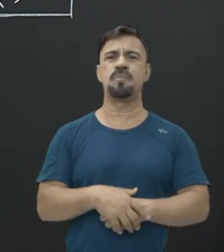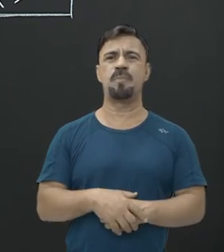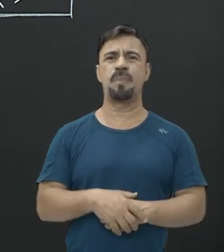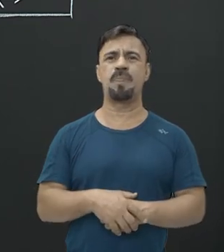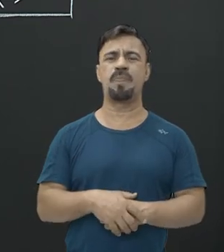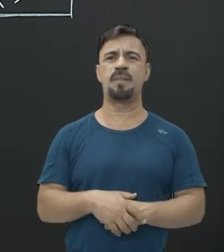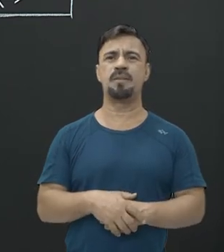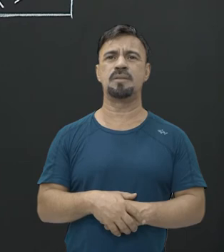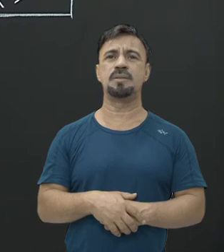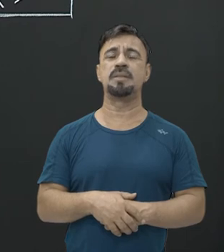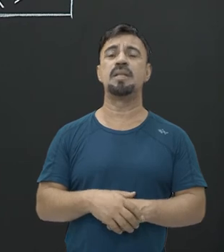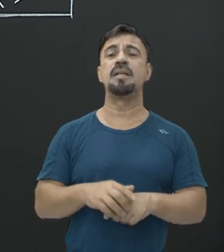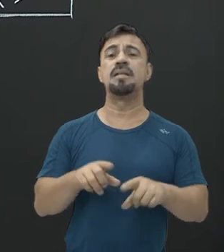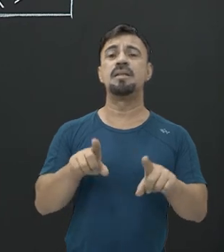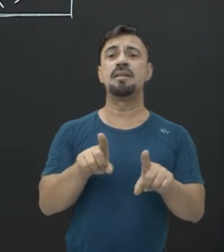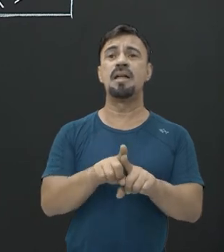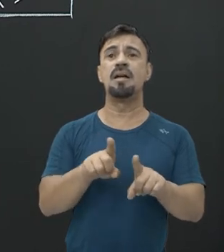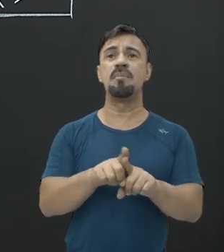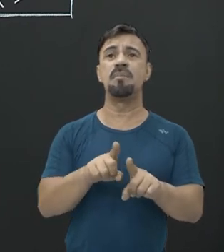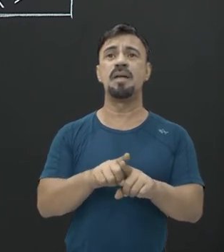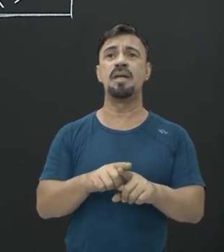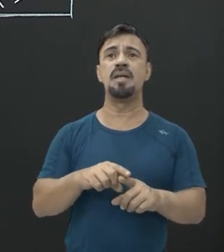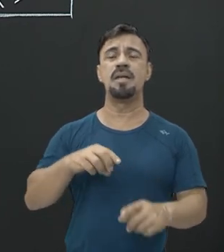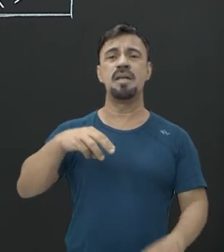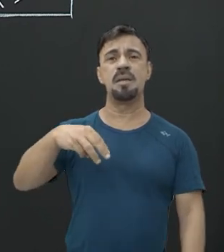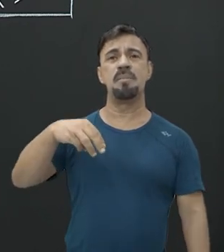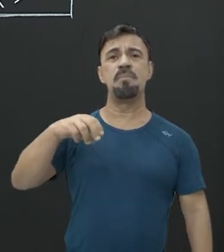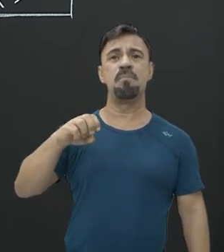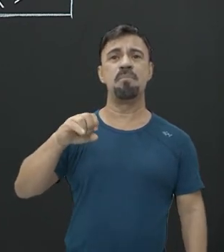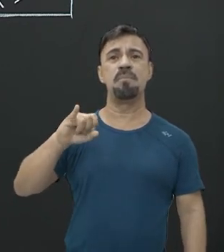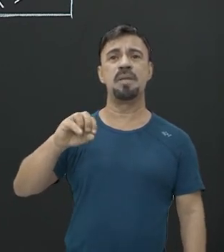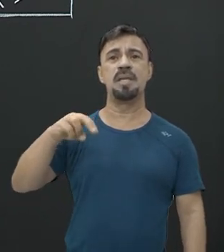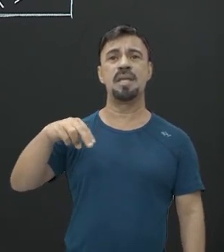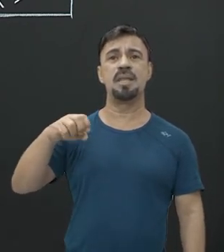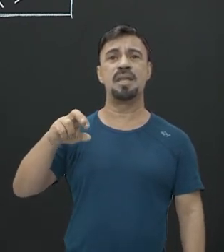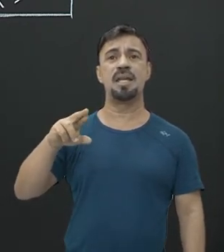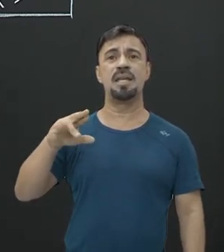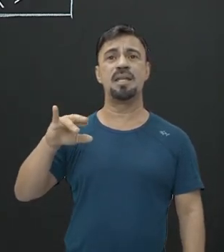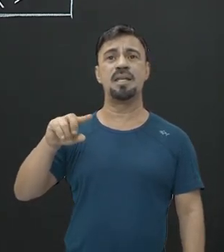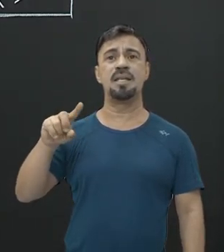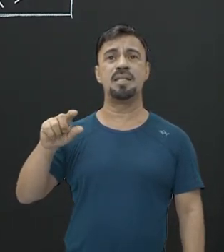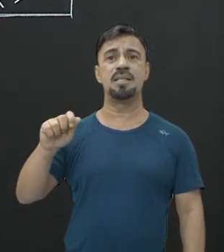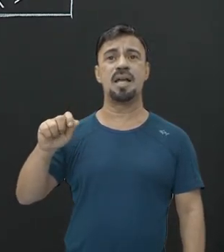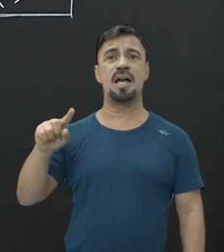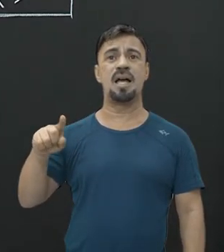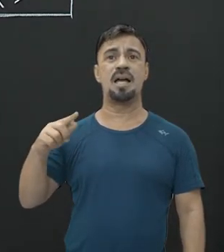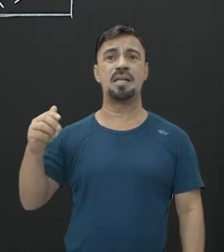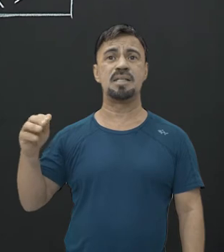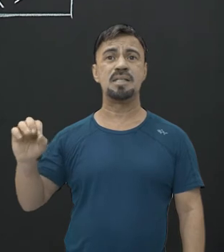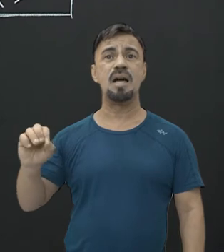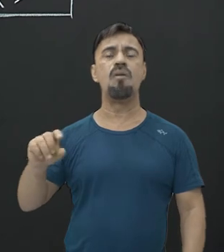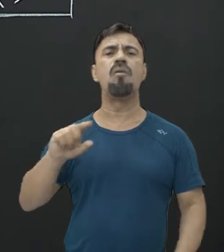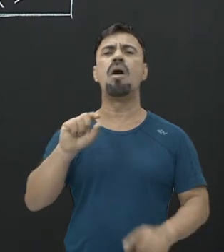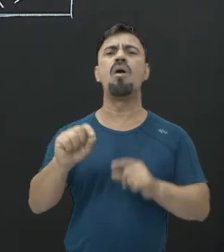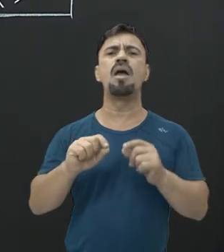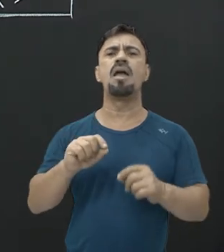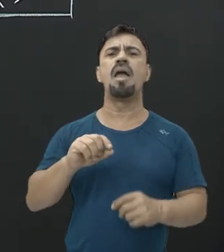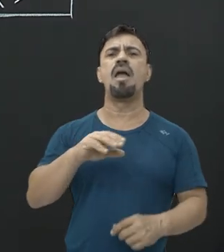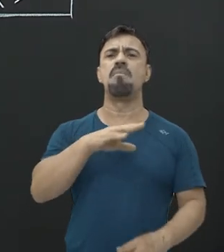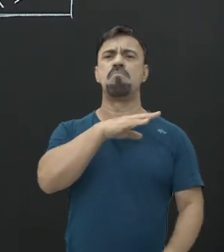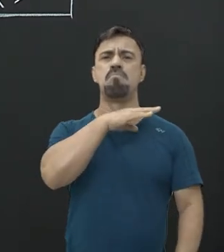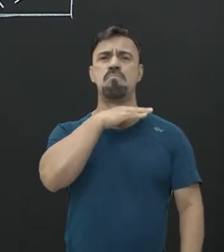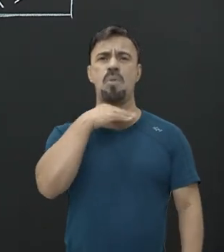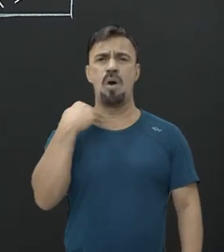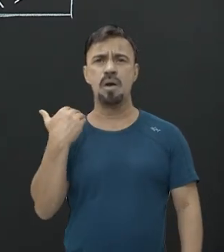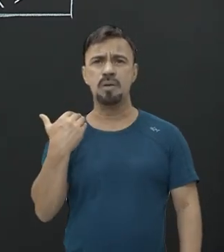Aí eu vou ter também a mineralização. A mineralização, então, aquele ser, ele morreu. Ele